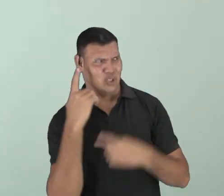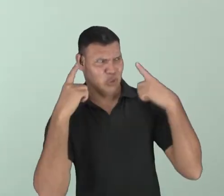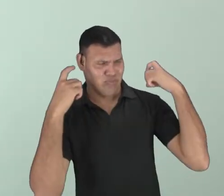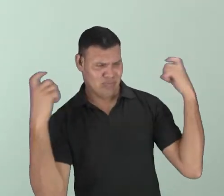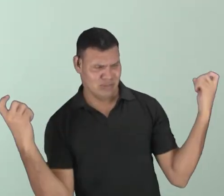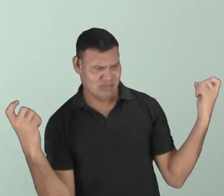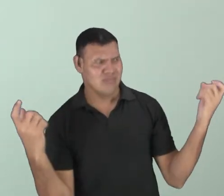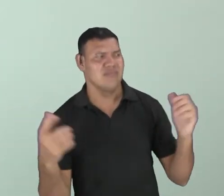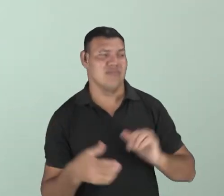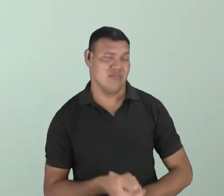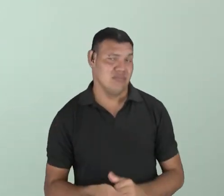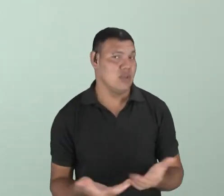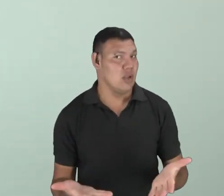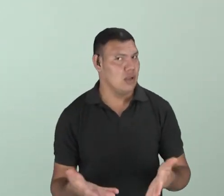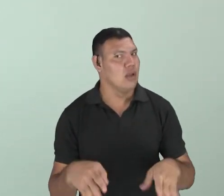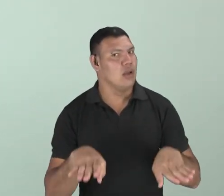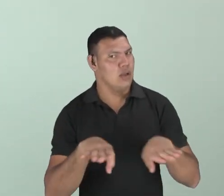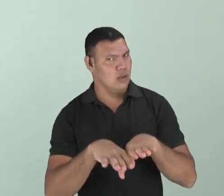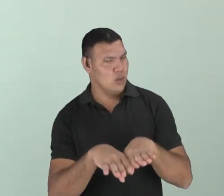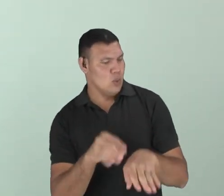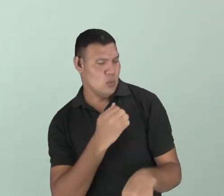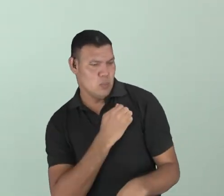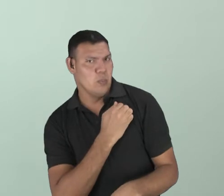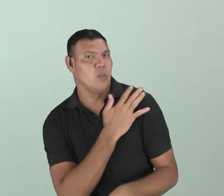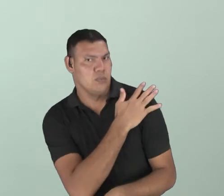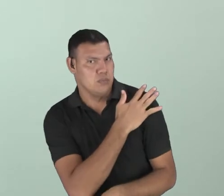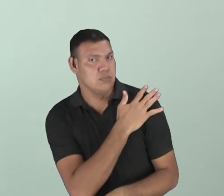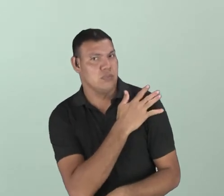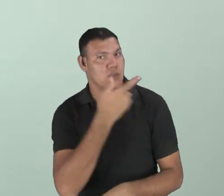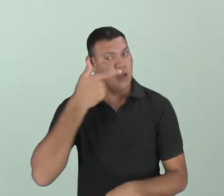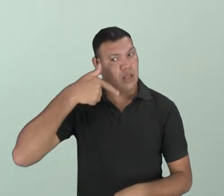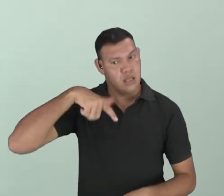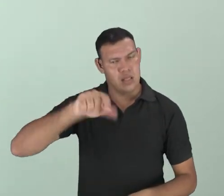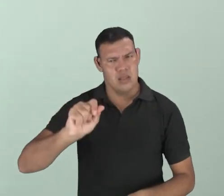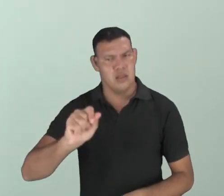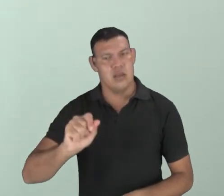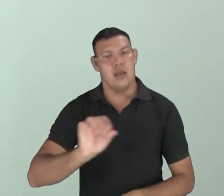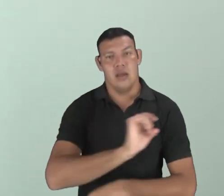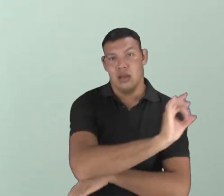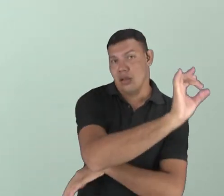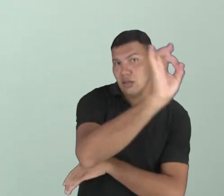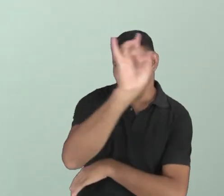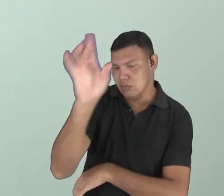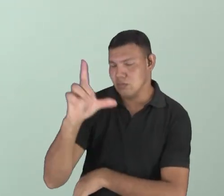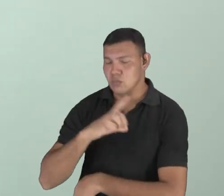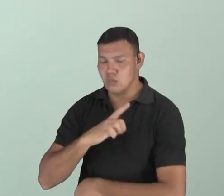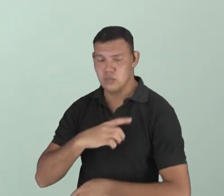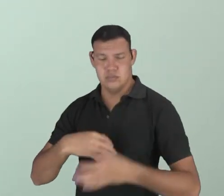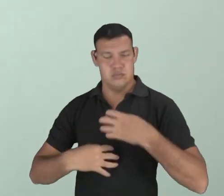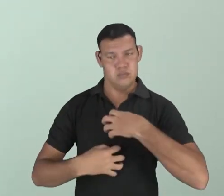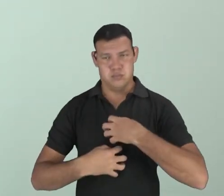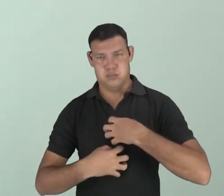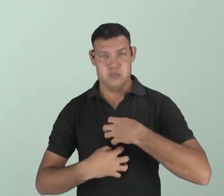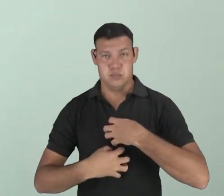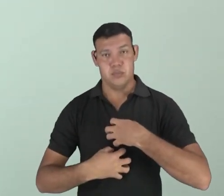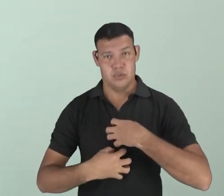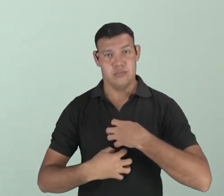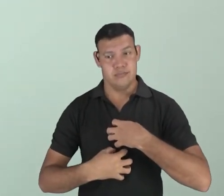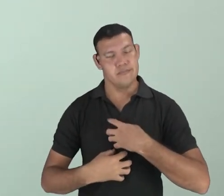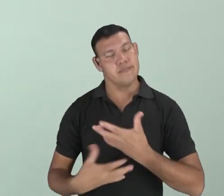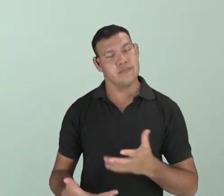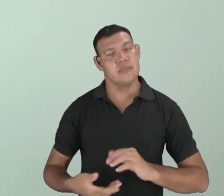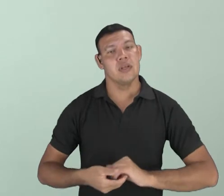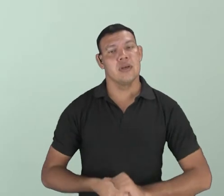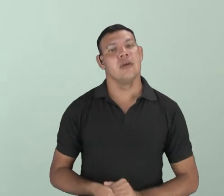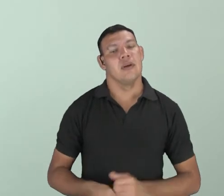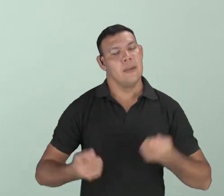estranho. Isso é um preconceito linguístico. As pessoas, elas têm o seu modo, têm o seu sotaque e têm as suas situações. Então,